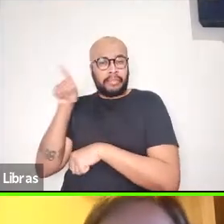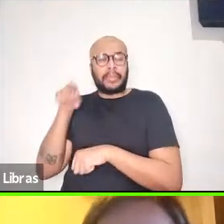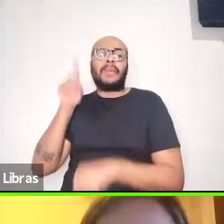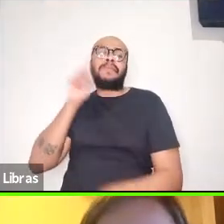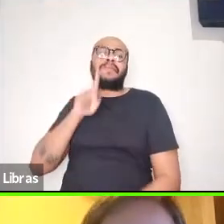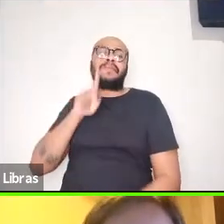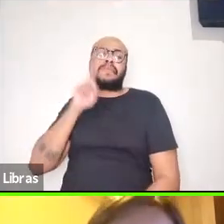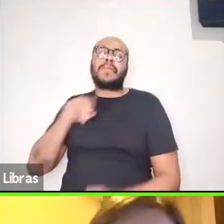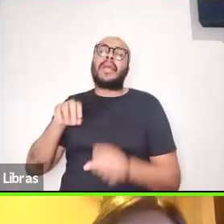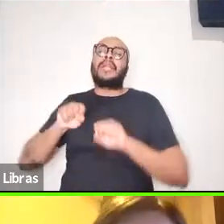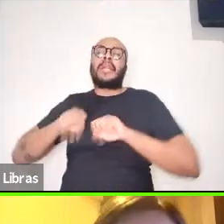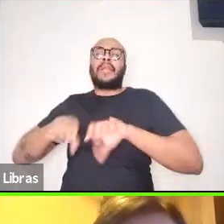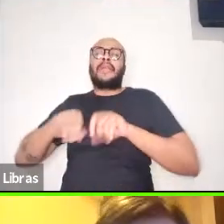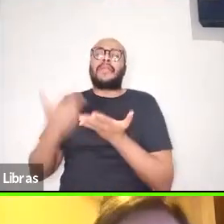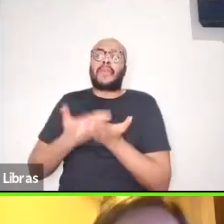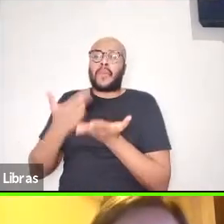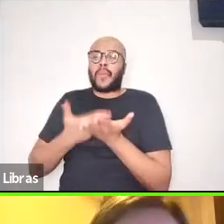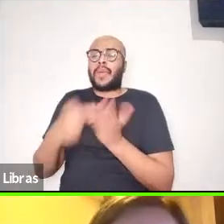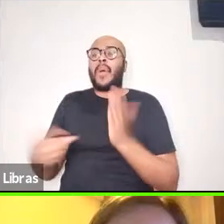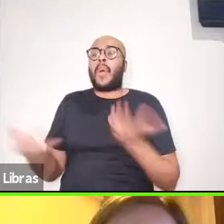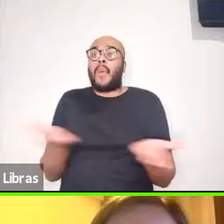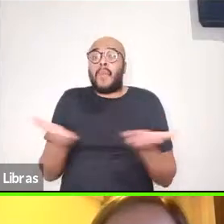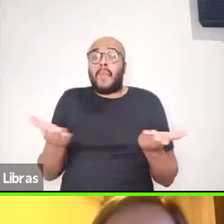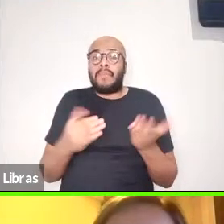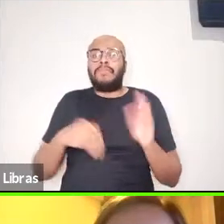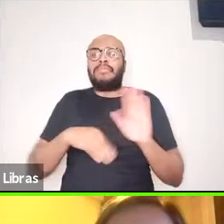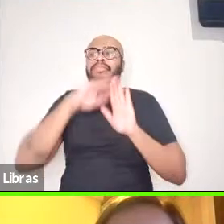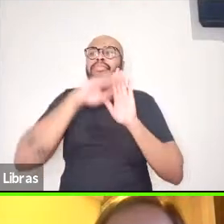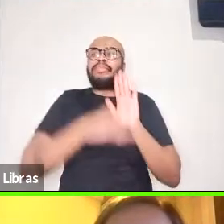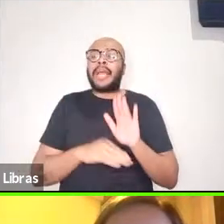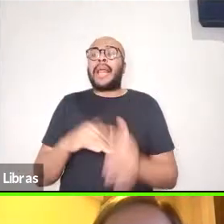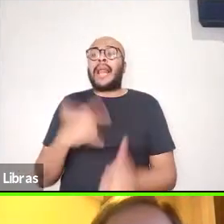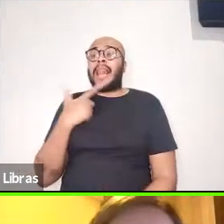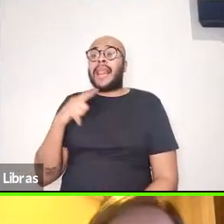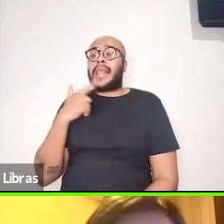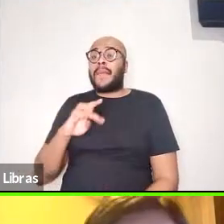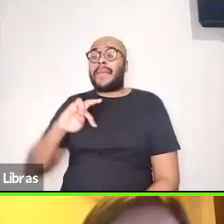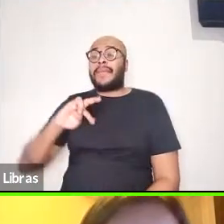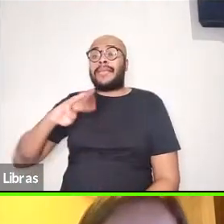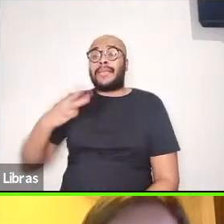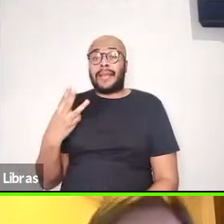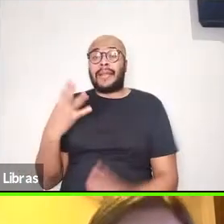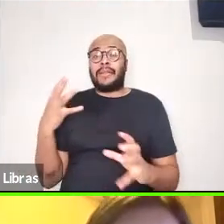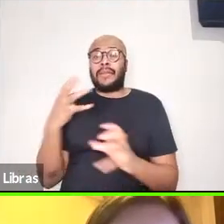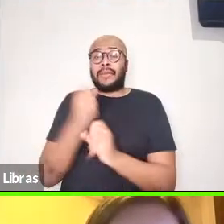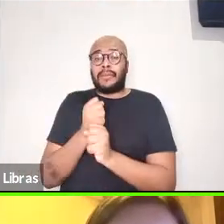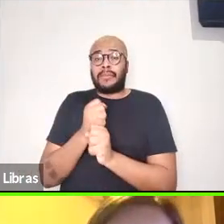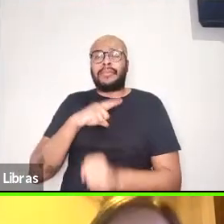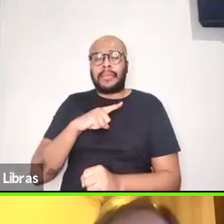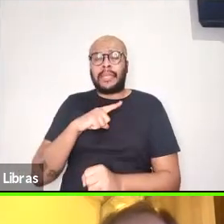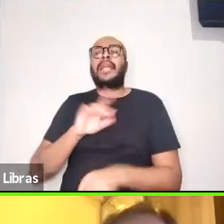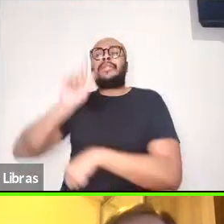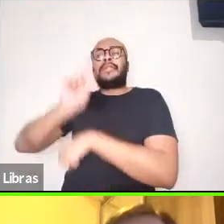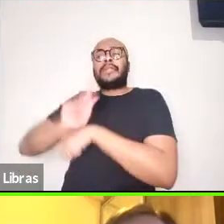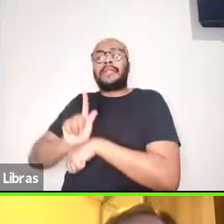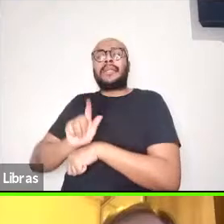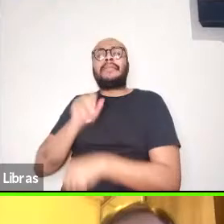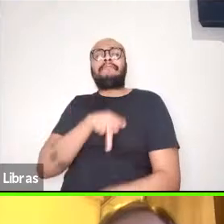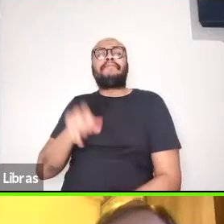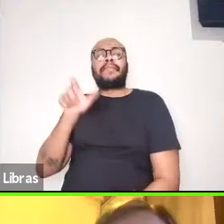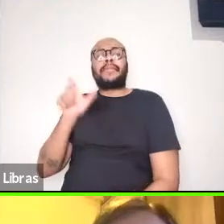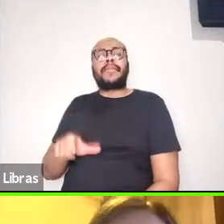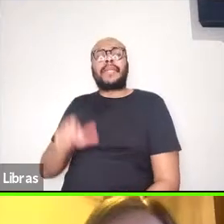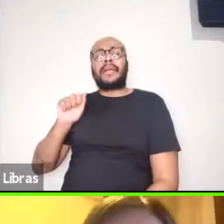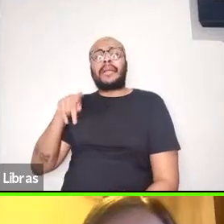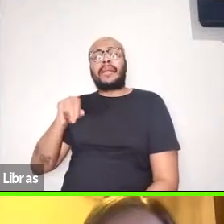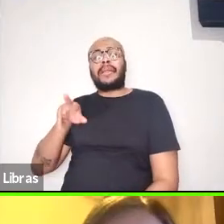revista que tem hoje em três idiomas, e, e desde então, desde a gestão da professora Andréia, a gente tem